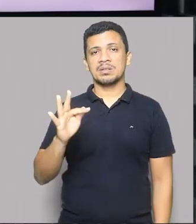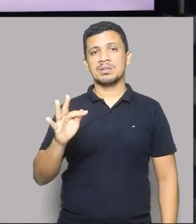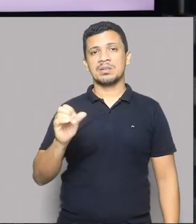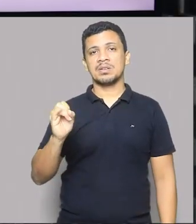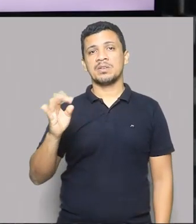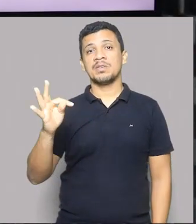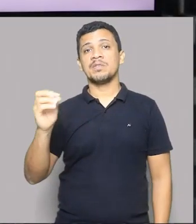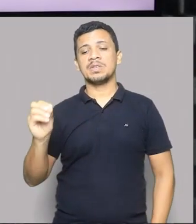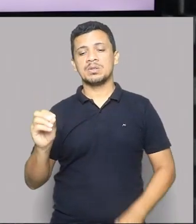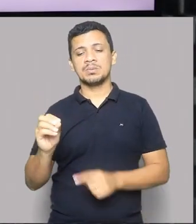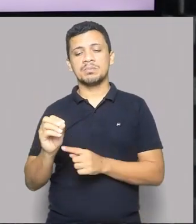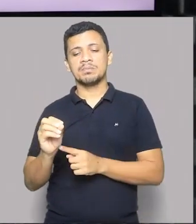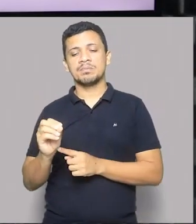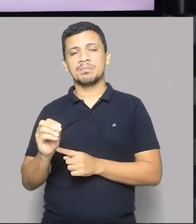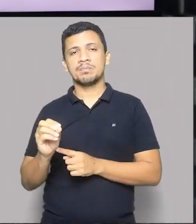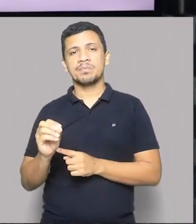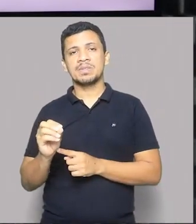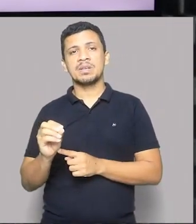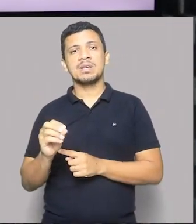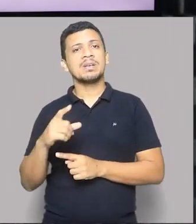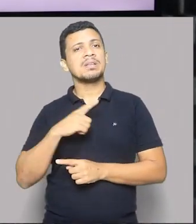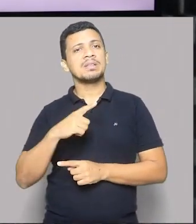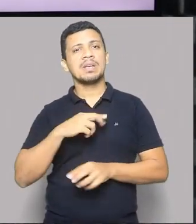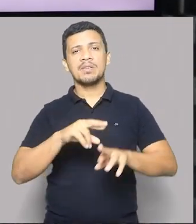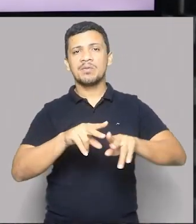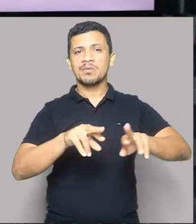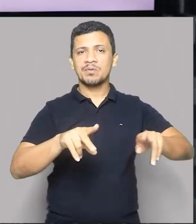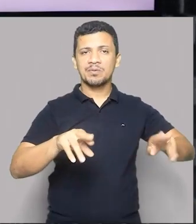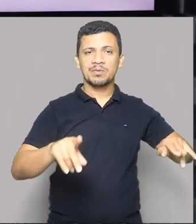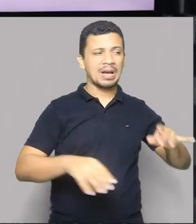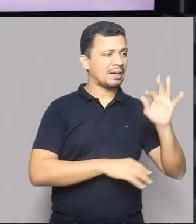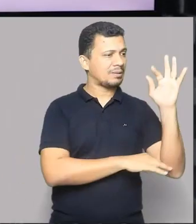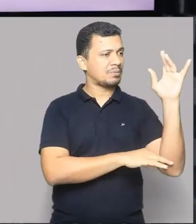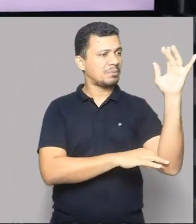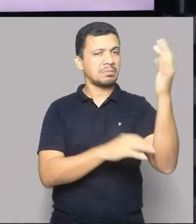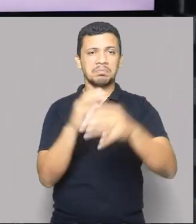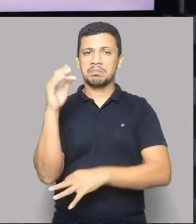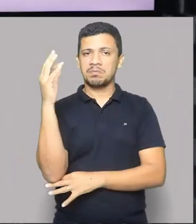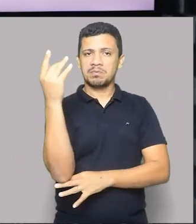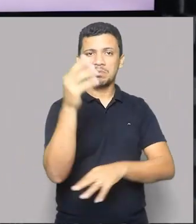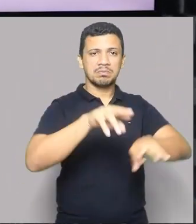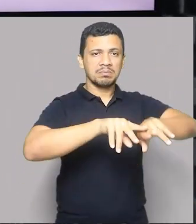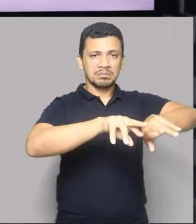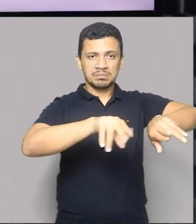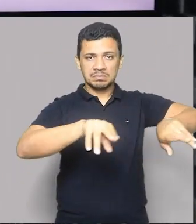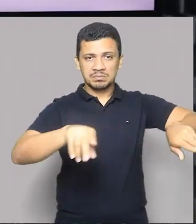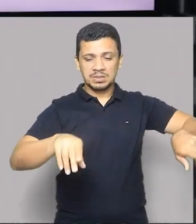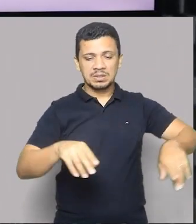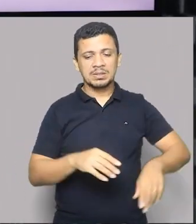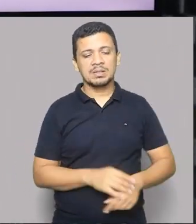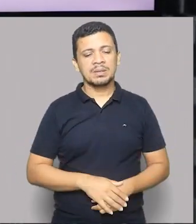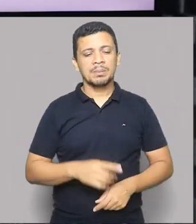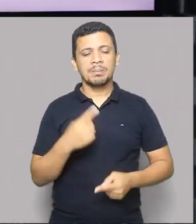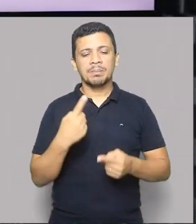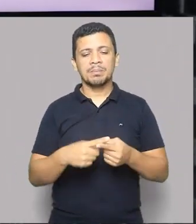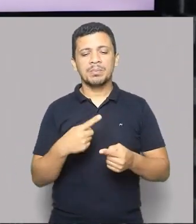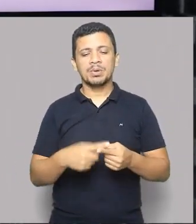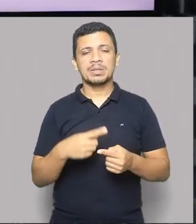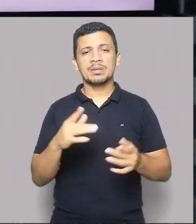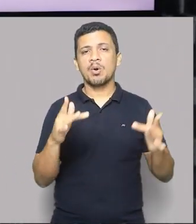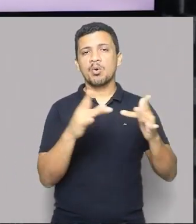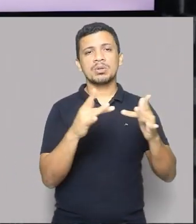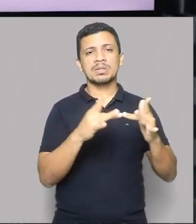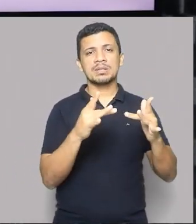fitofisionomias, ou seja, várias vegetações, ok? Várias espécies, em virtude dos vários